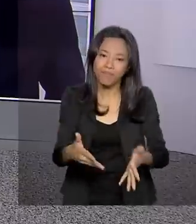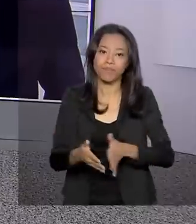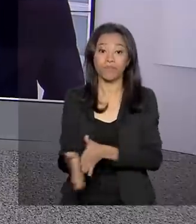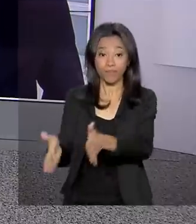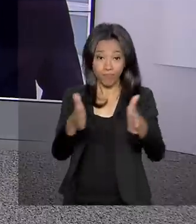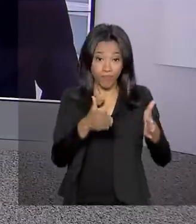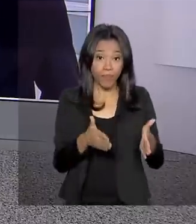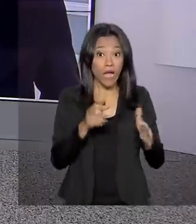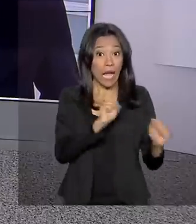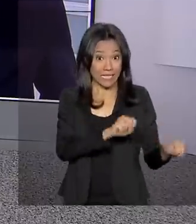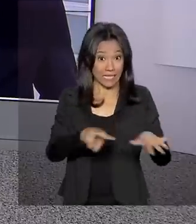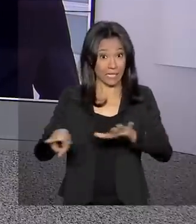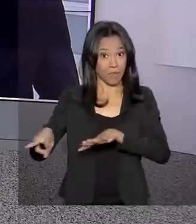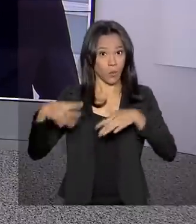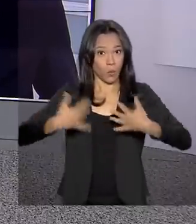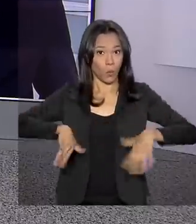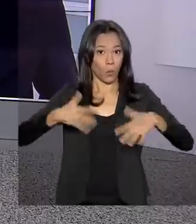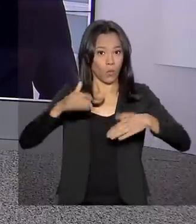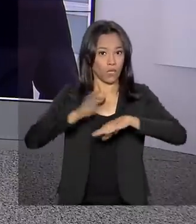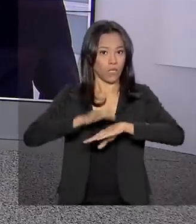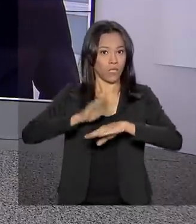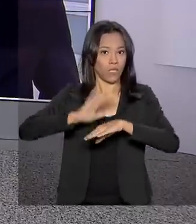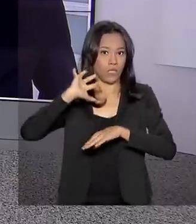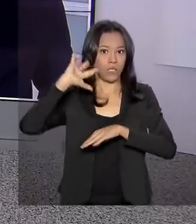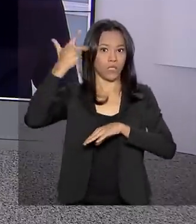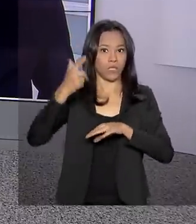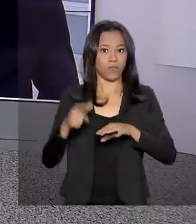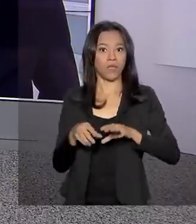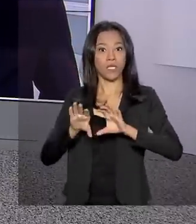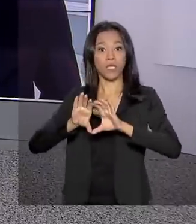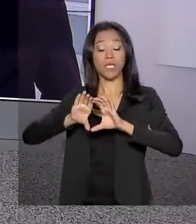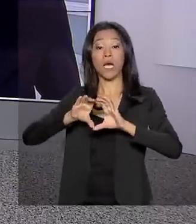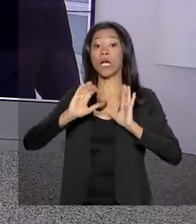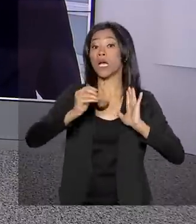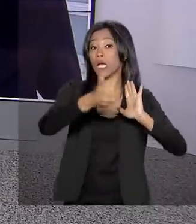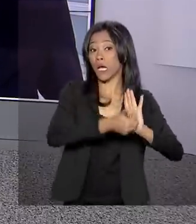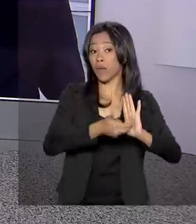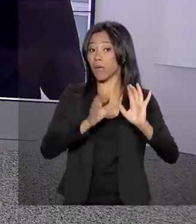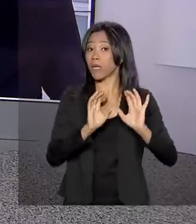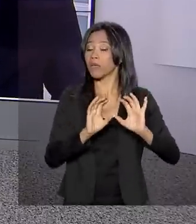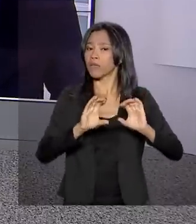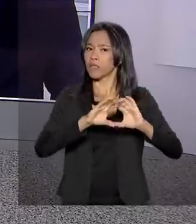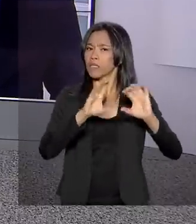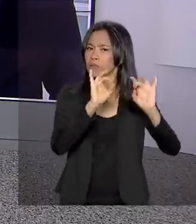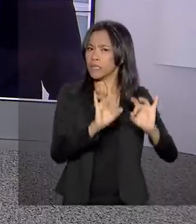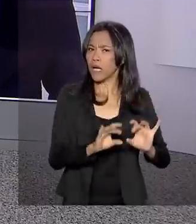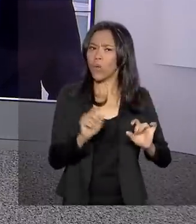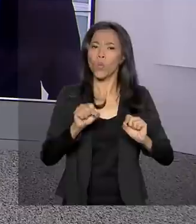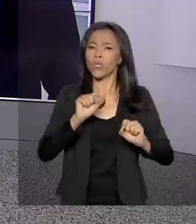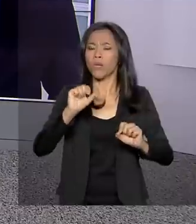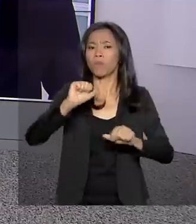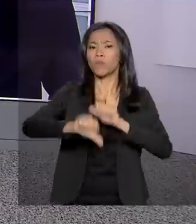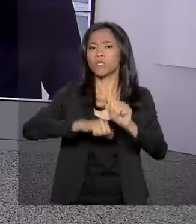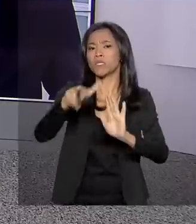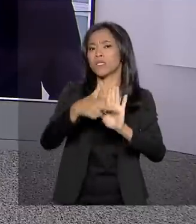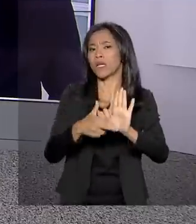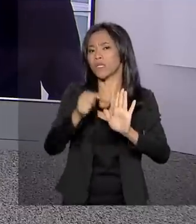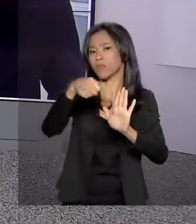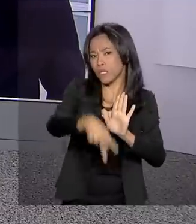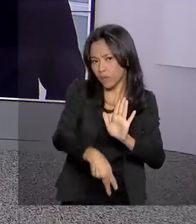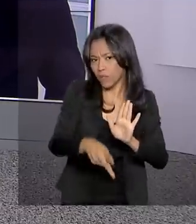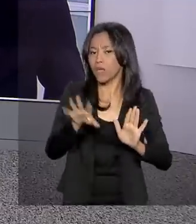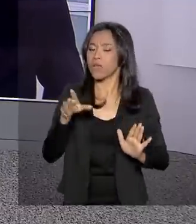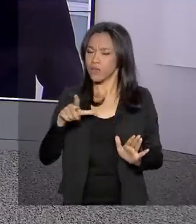E olha, a semana vai ser decisiva na Comissão Especial da Câmara, que estuda mudanças nas aposentadorias dos brasileiros. Quem acompanha o assunto por lá é o